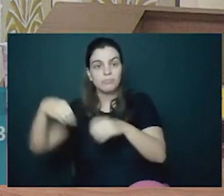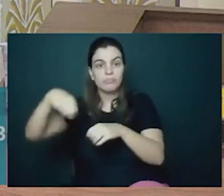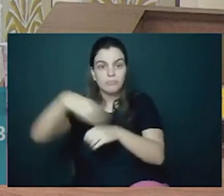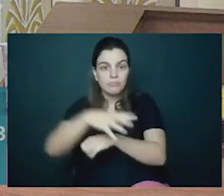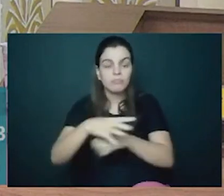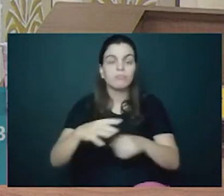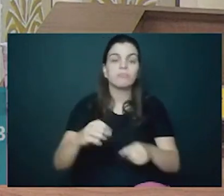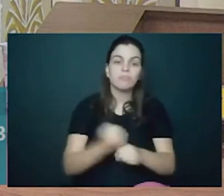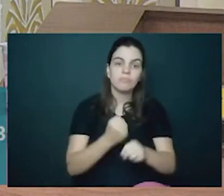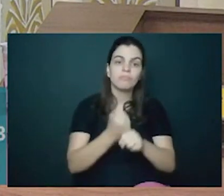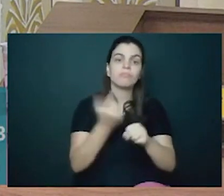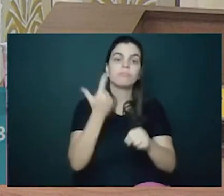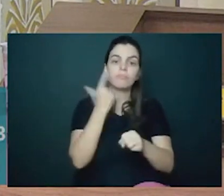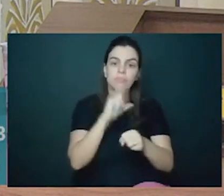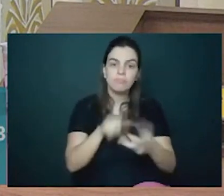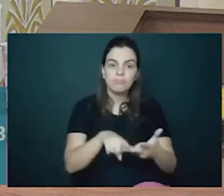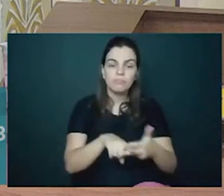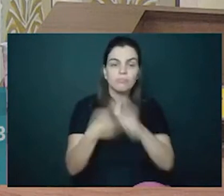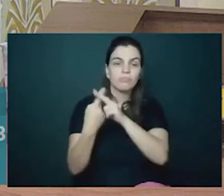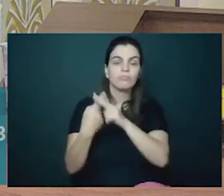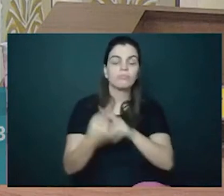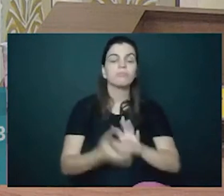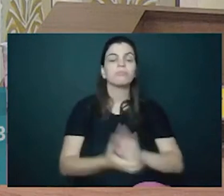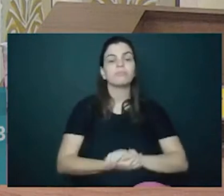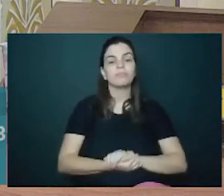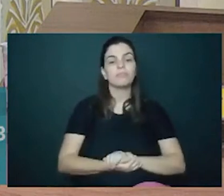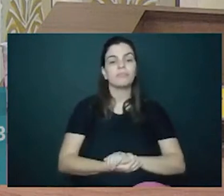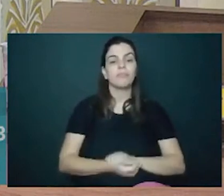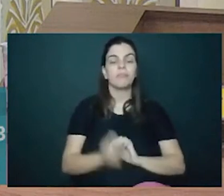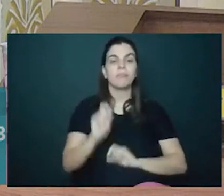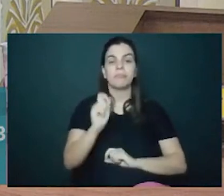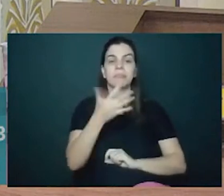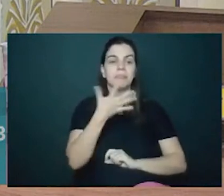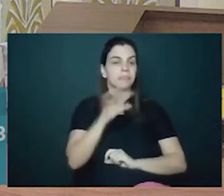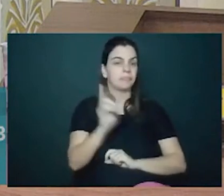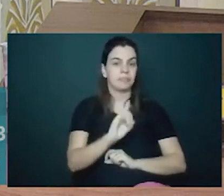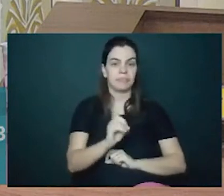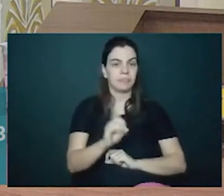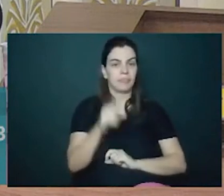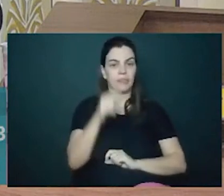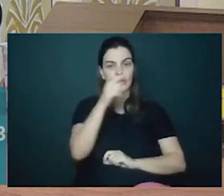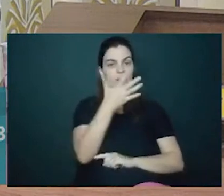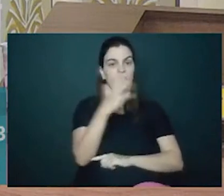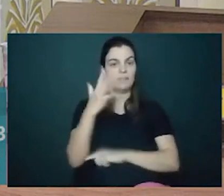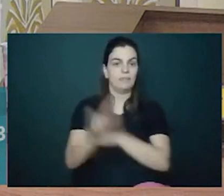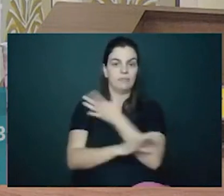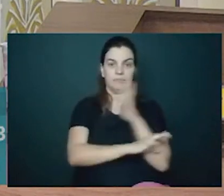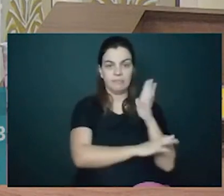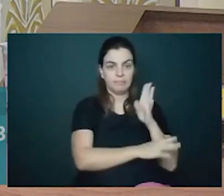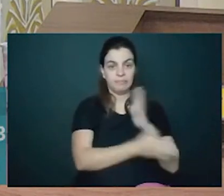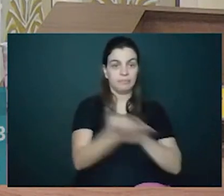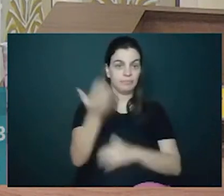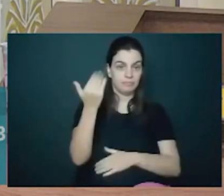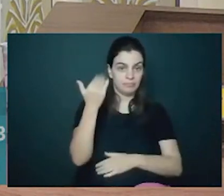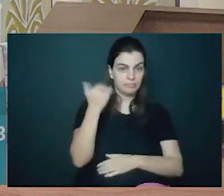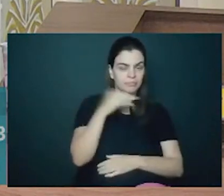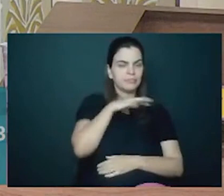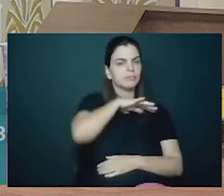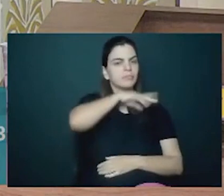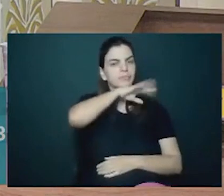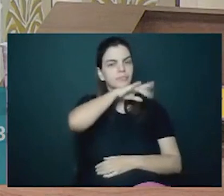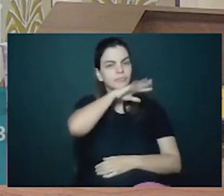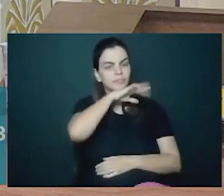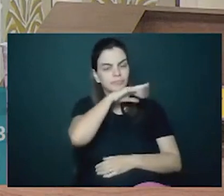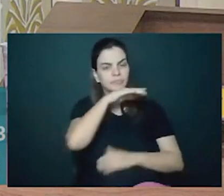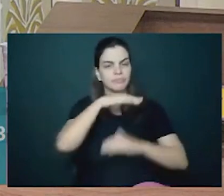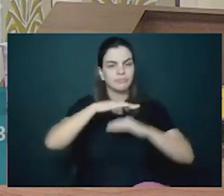Aos que não conheciam a realidade do Parque da Barreirinha, ela atualmente era muito ruim. O parque estava com um asfalto bastante